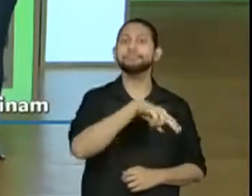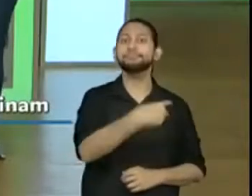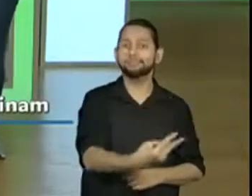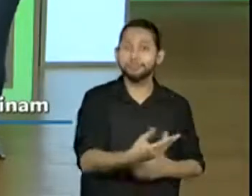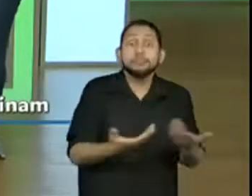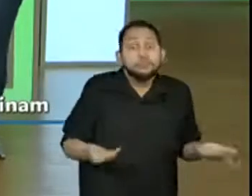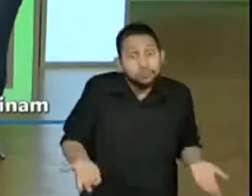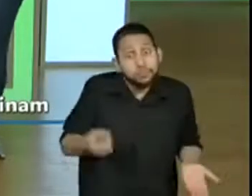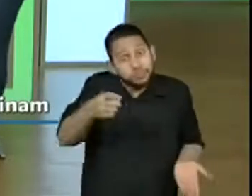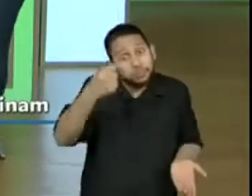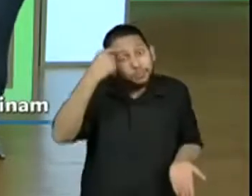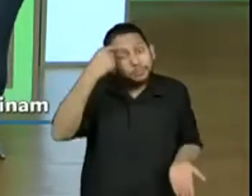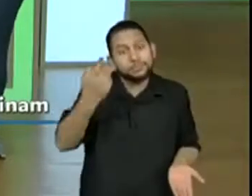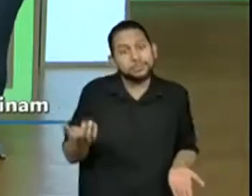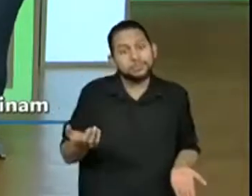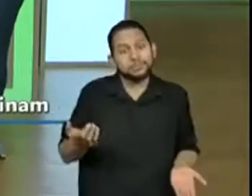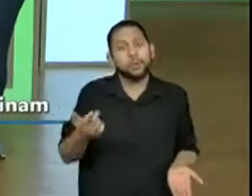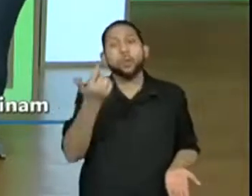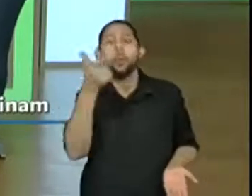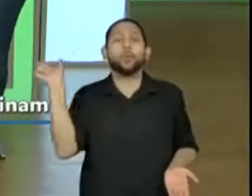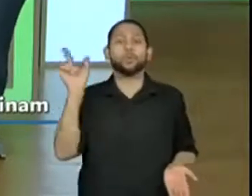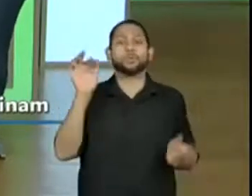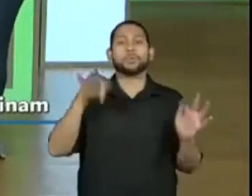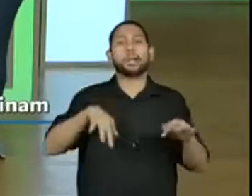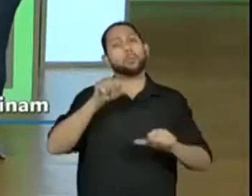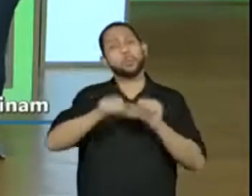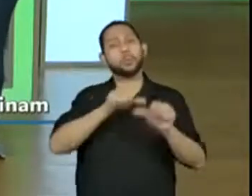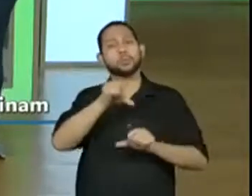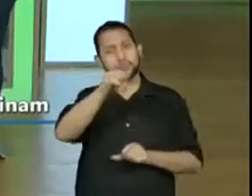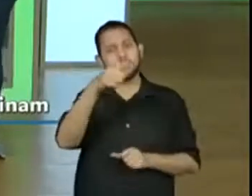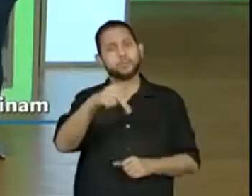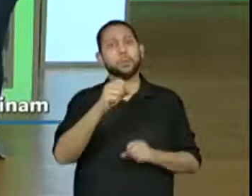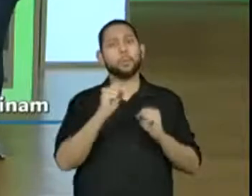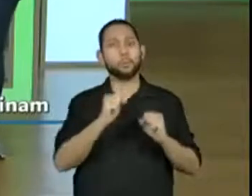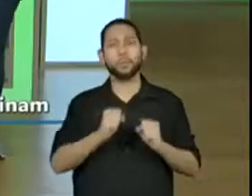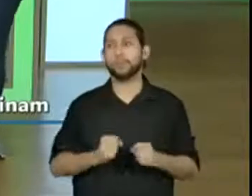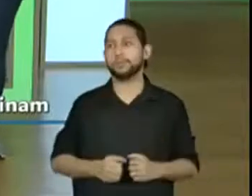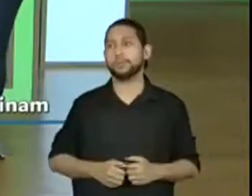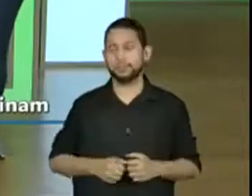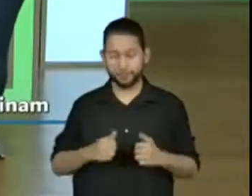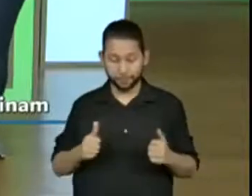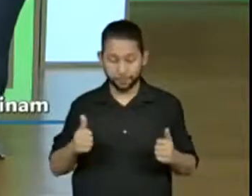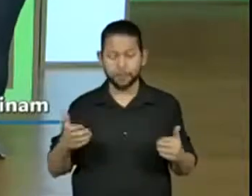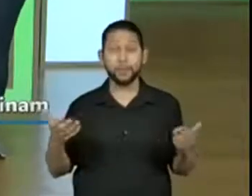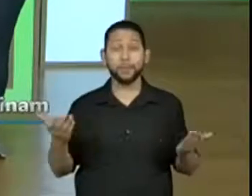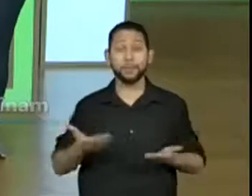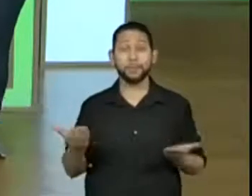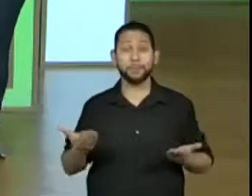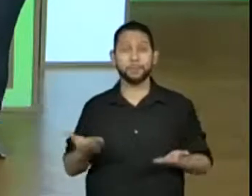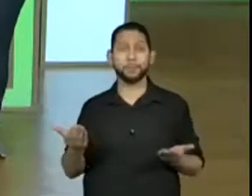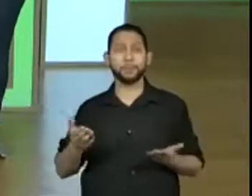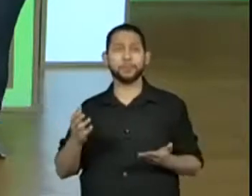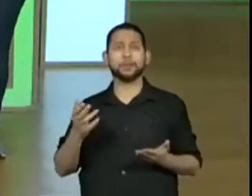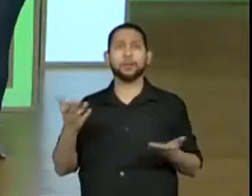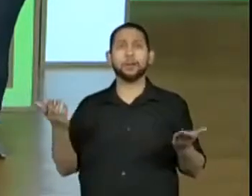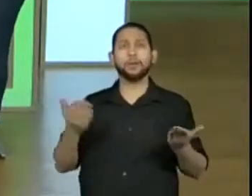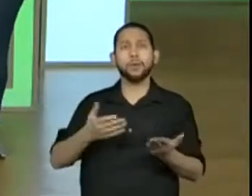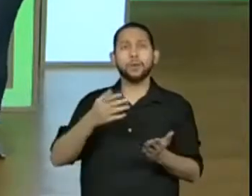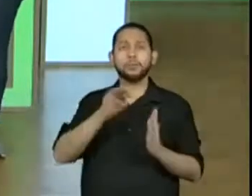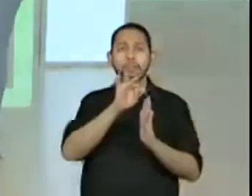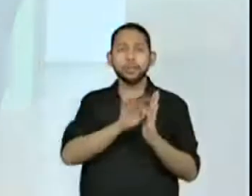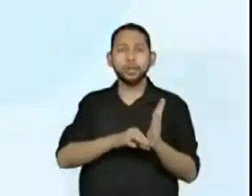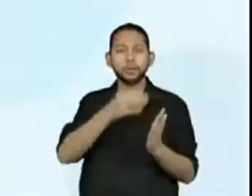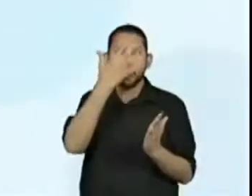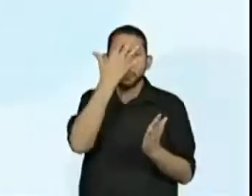Exatamente. Muito interessante essa abordagem. Obrigada, professora Bruna. Isso mesmo. Então, agora vamos para uma breve compreensão do